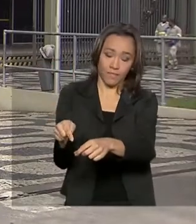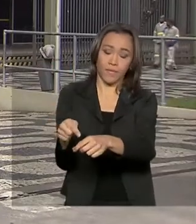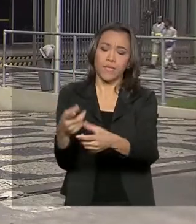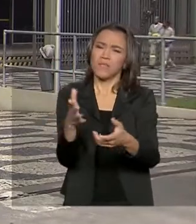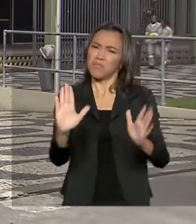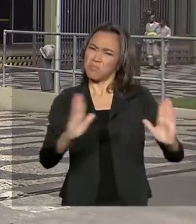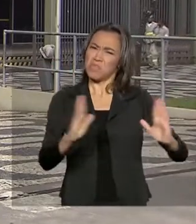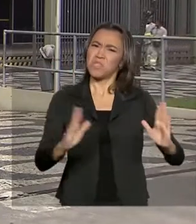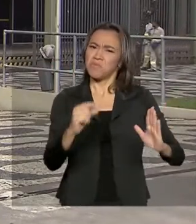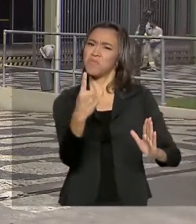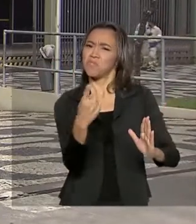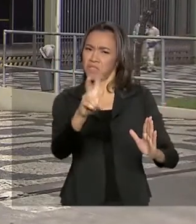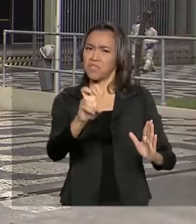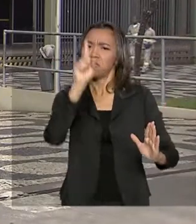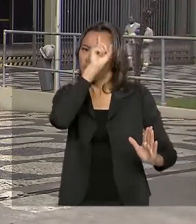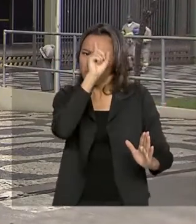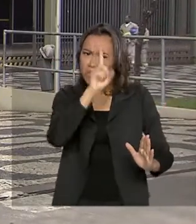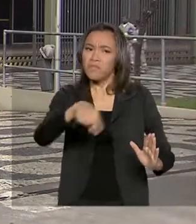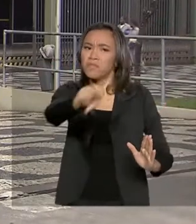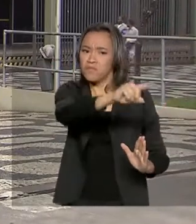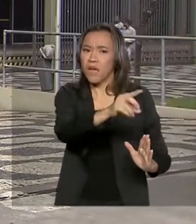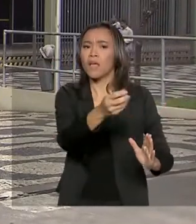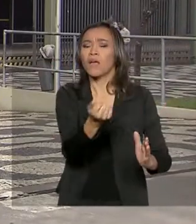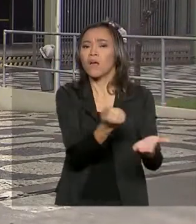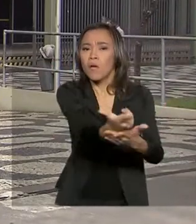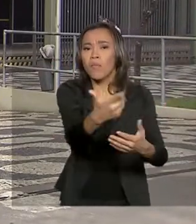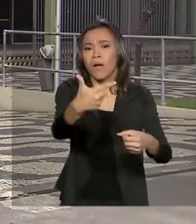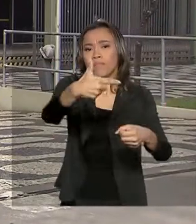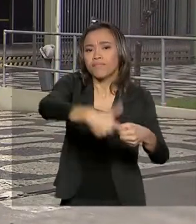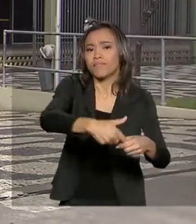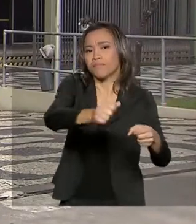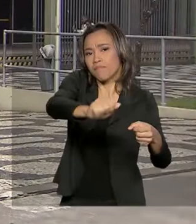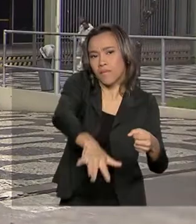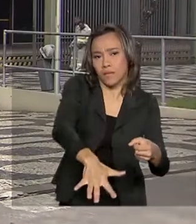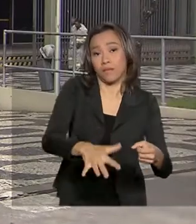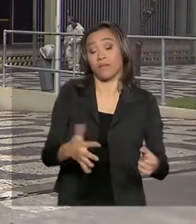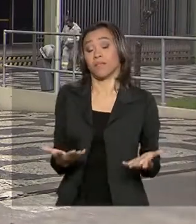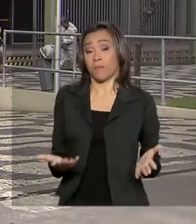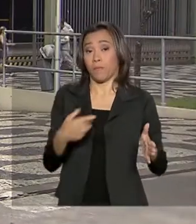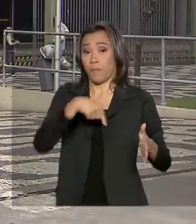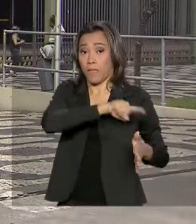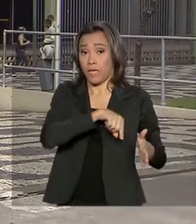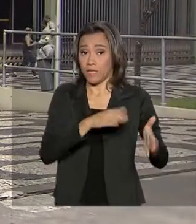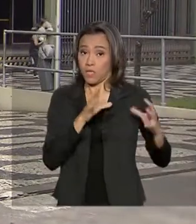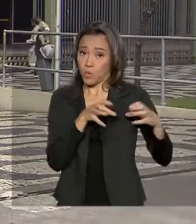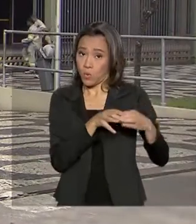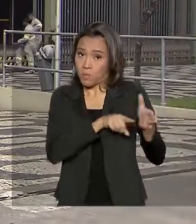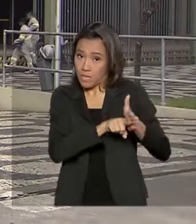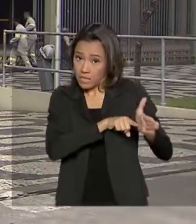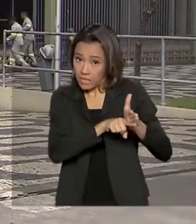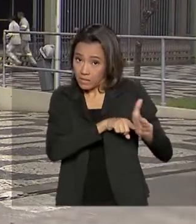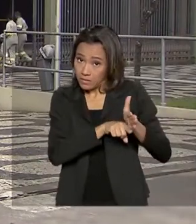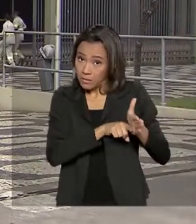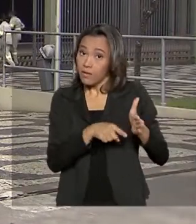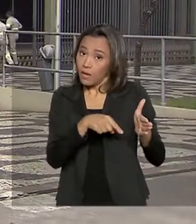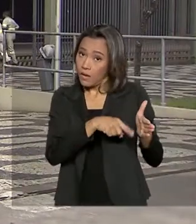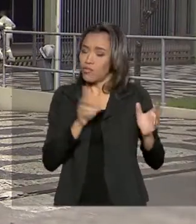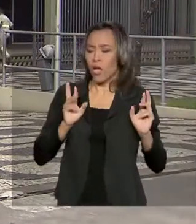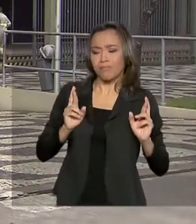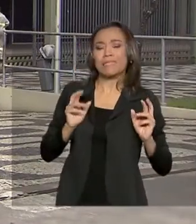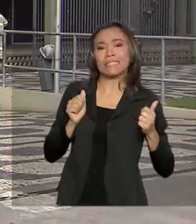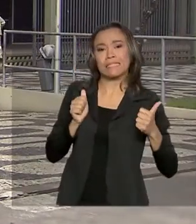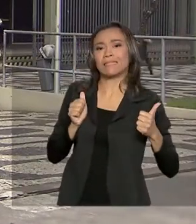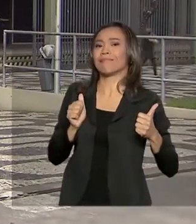15 dias, segundo a prospecção da própria Fê Combustíveis. De acordo com os especialistas, essa redução já era esperada depois da alta